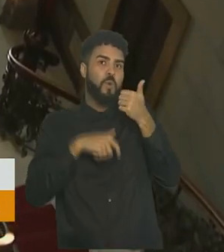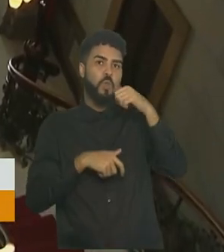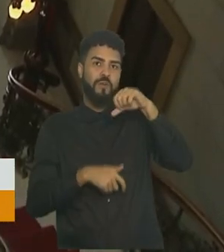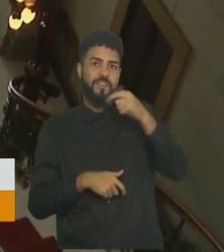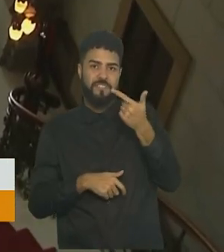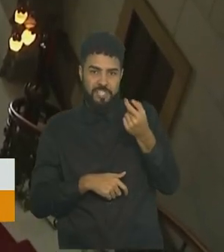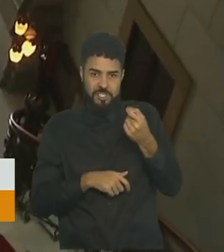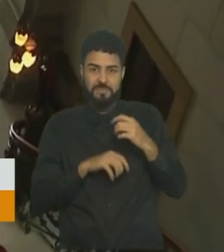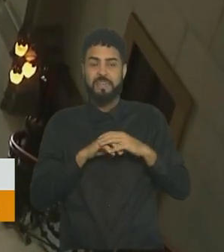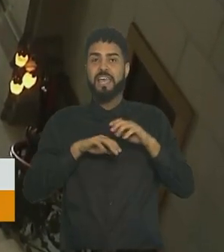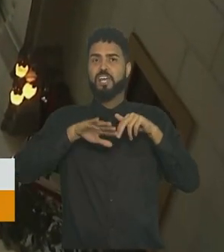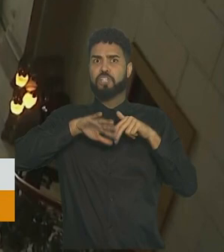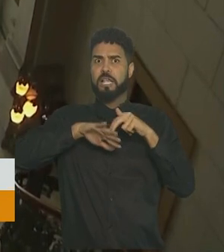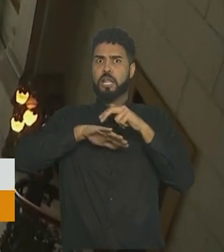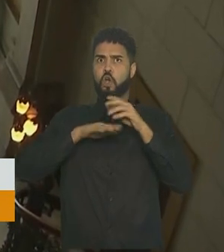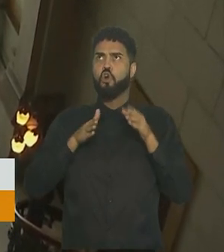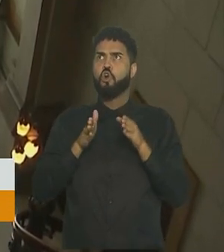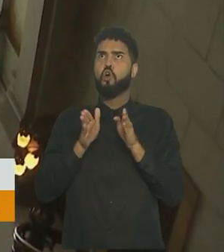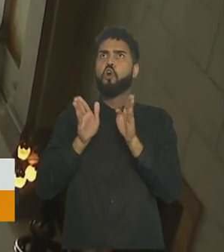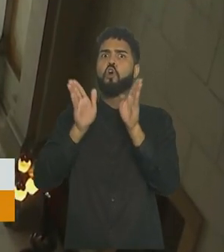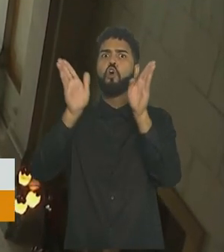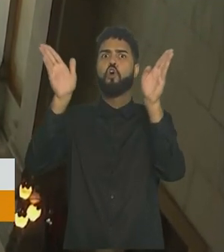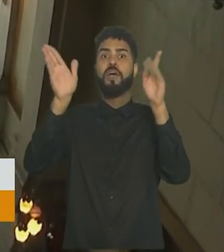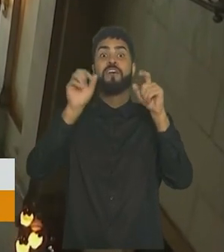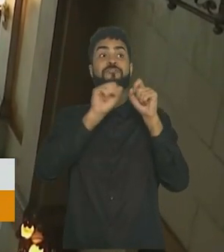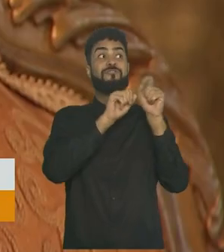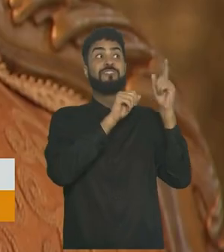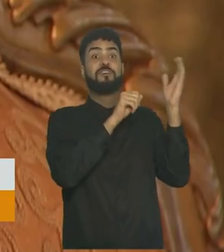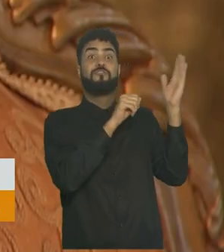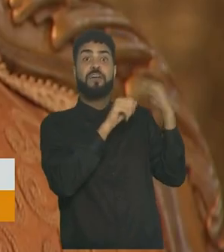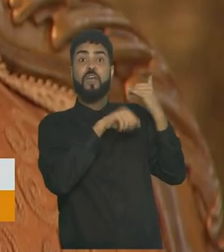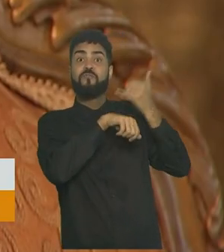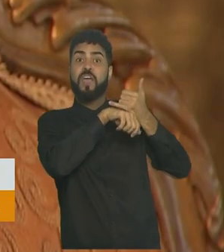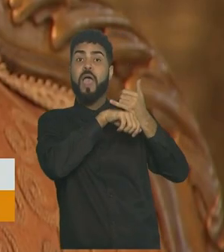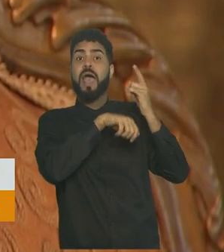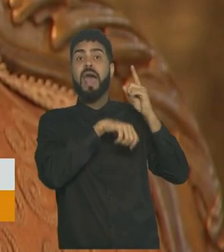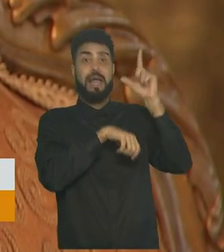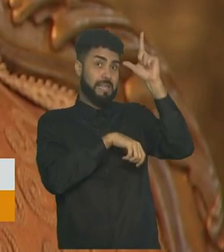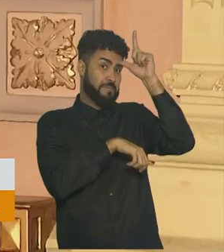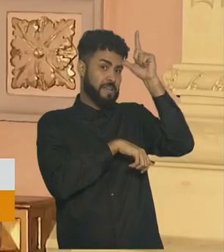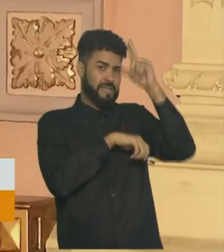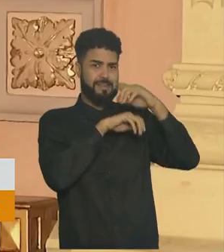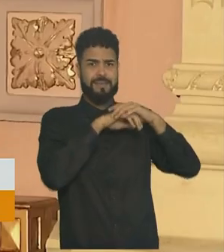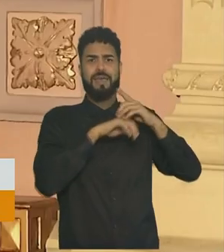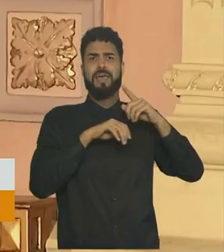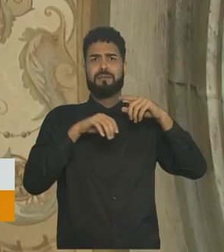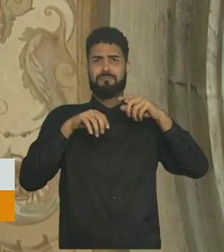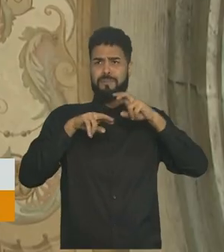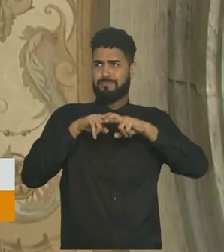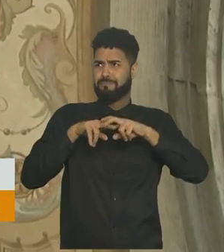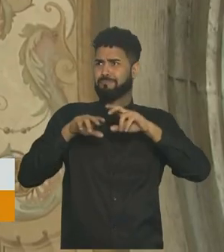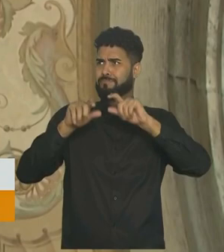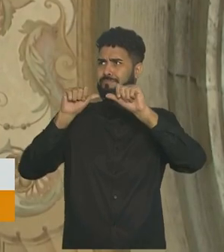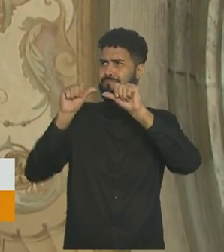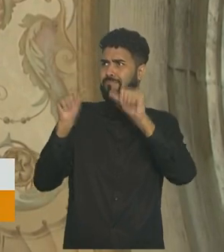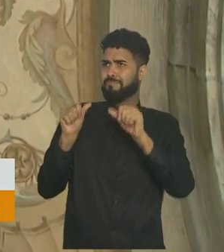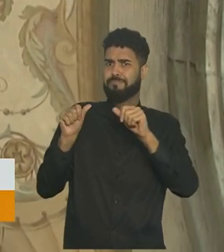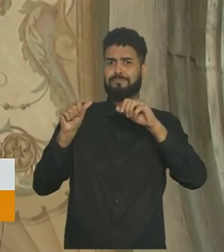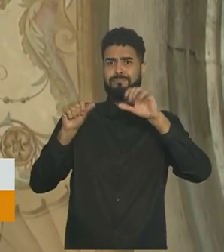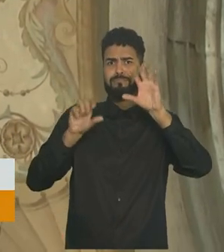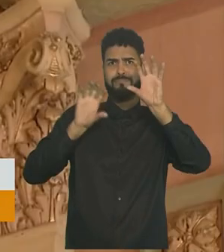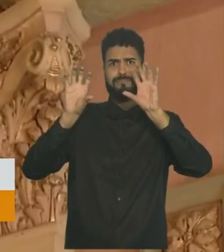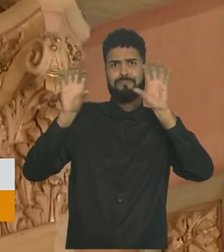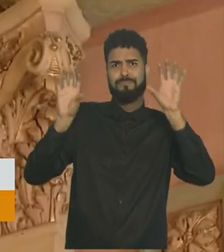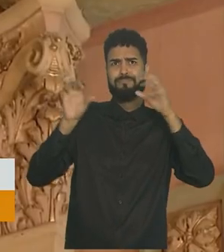além da escadaria monumental fundida na Alemanha. São inúmeros móveis, objetos, ornamentos e detalhes